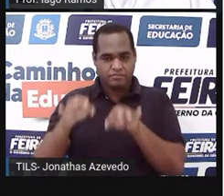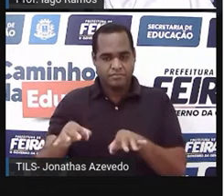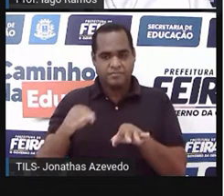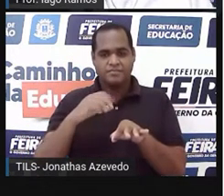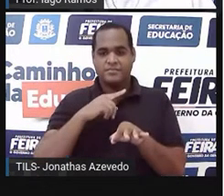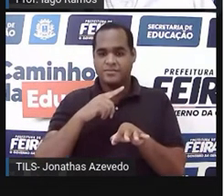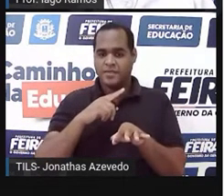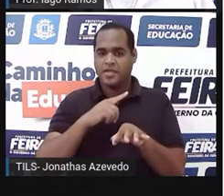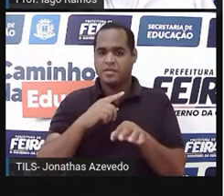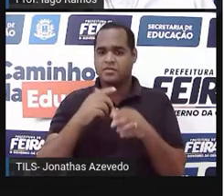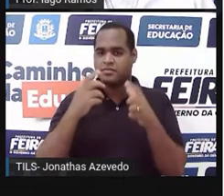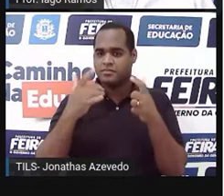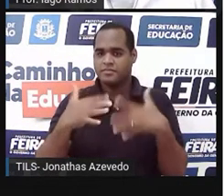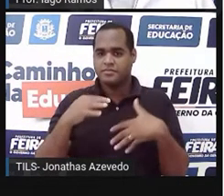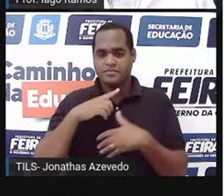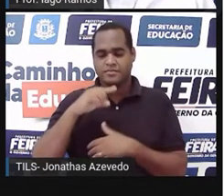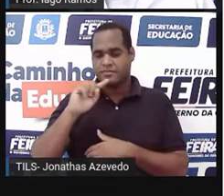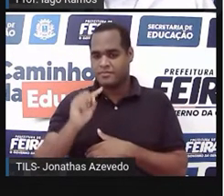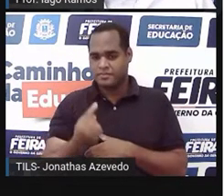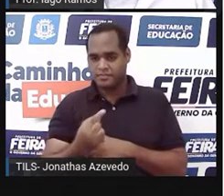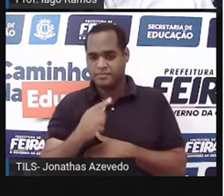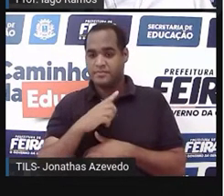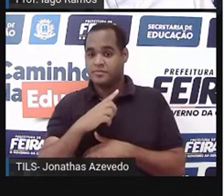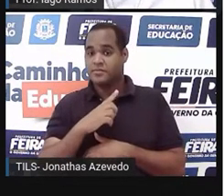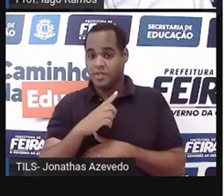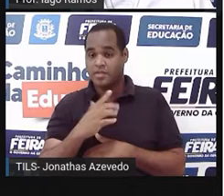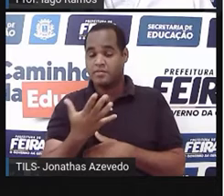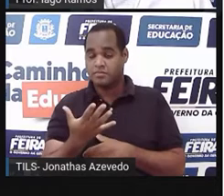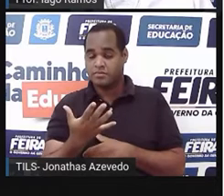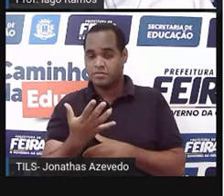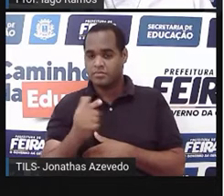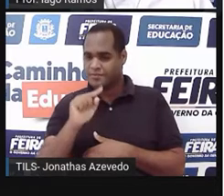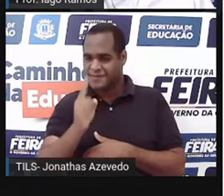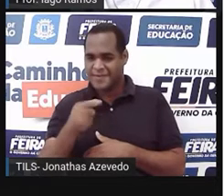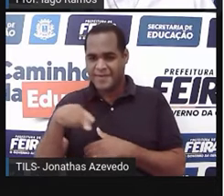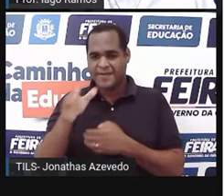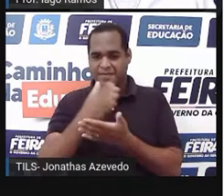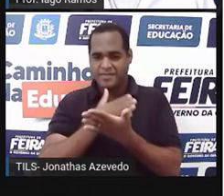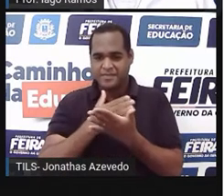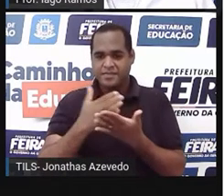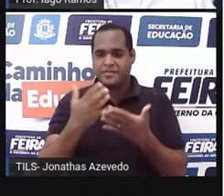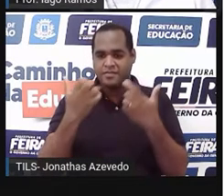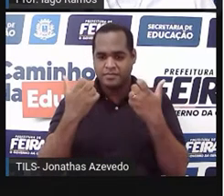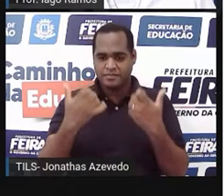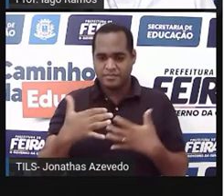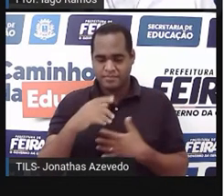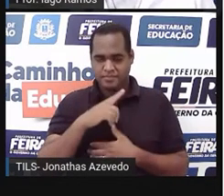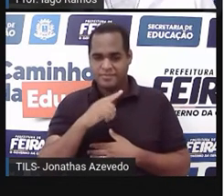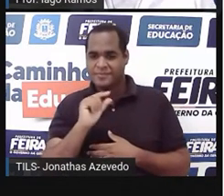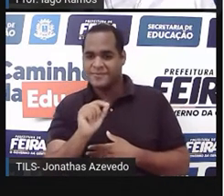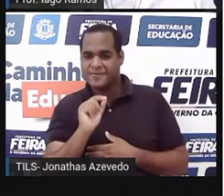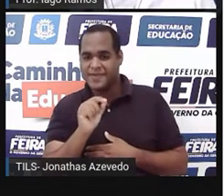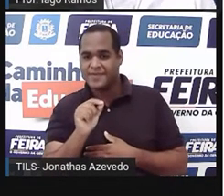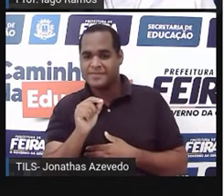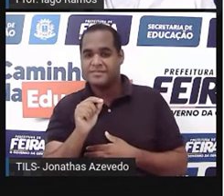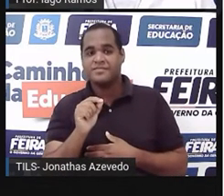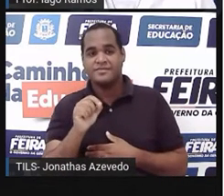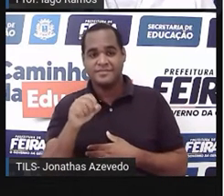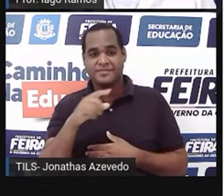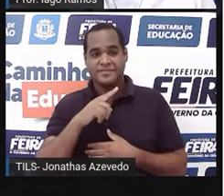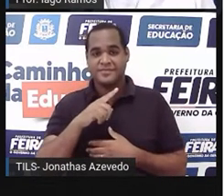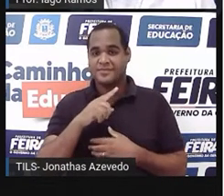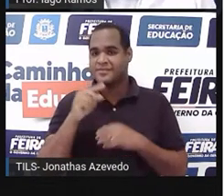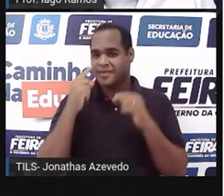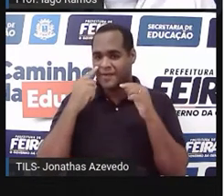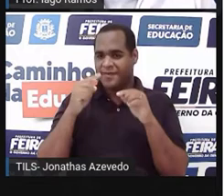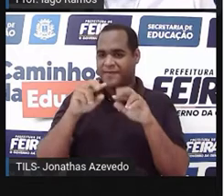né? Depois da vírgula, são números com vírgulas. Vamos começar assim. Depois da vírgula, tem ali uma quantidade